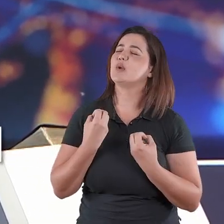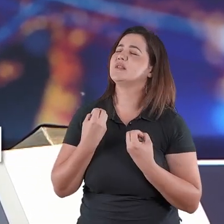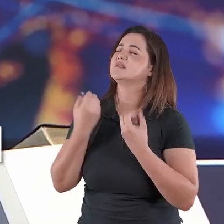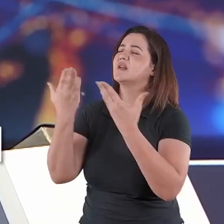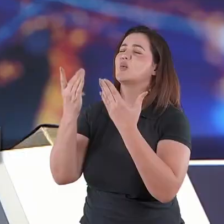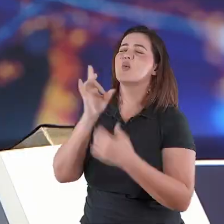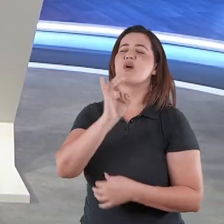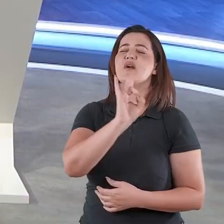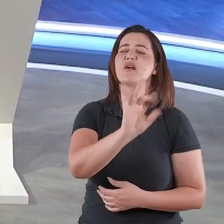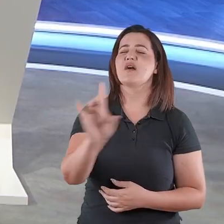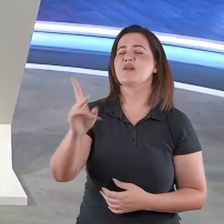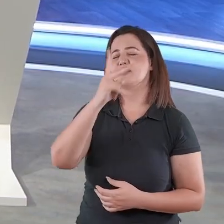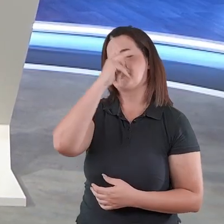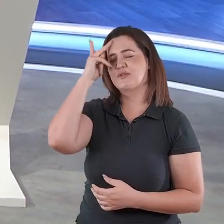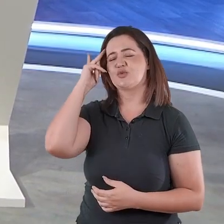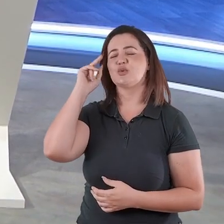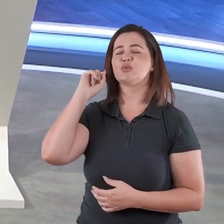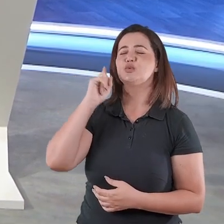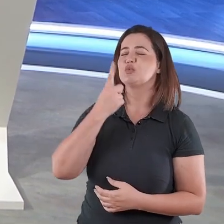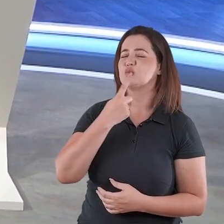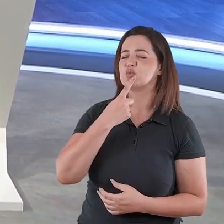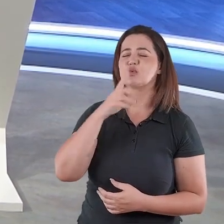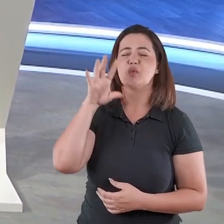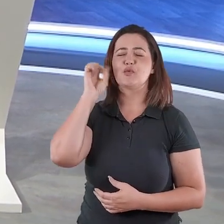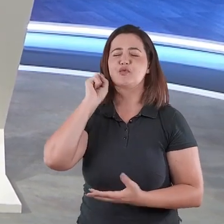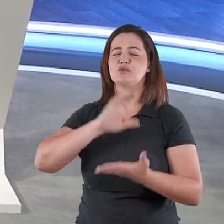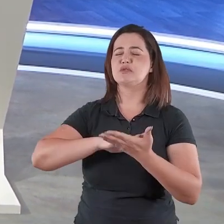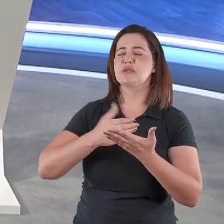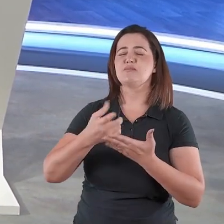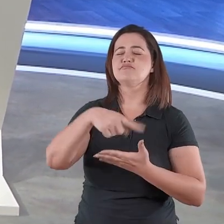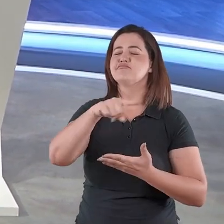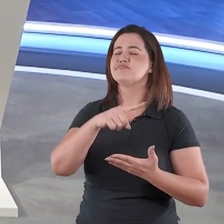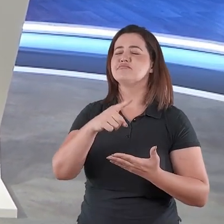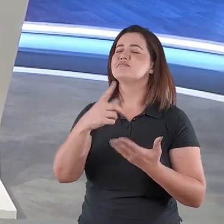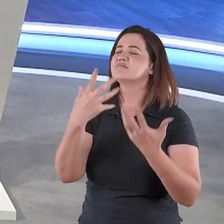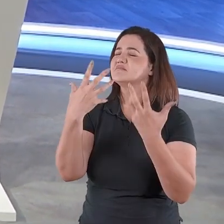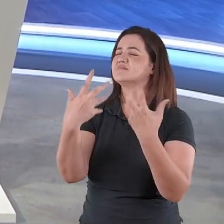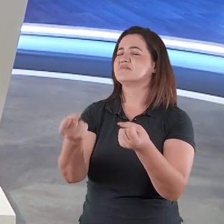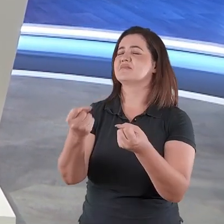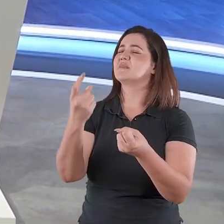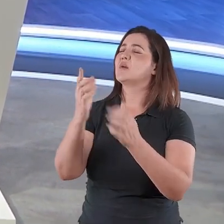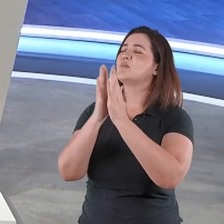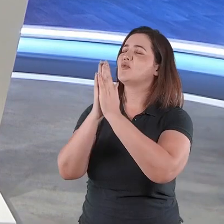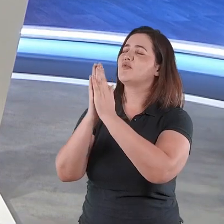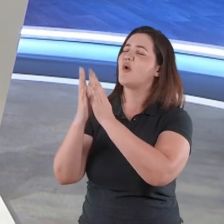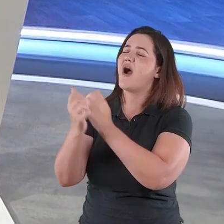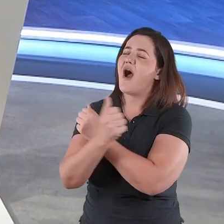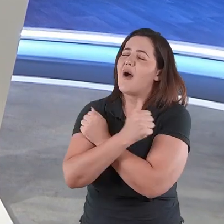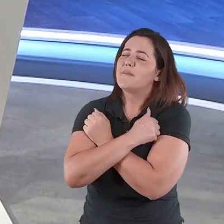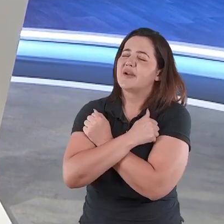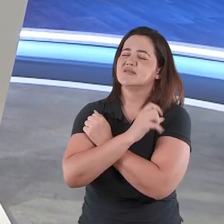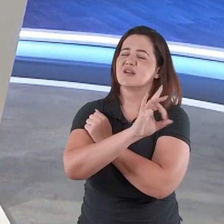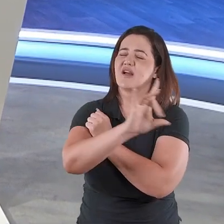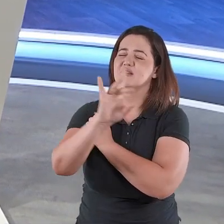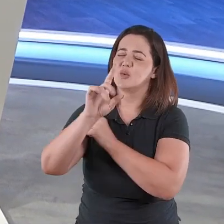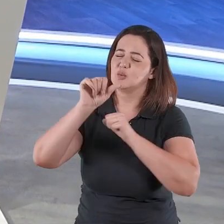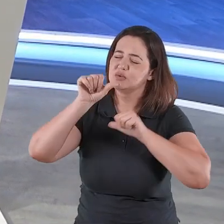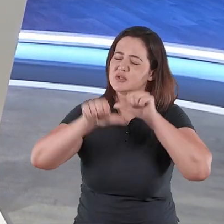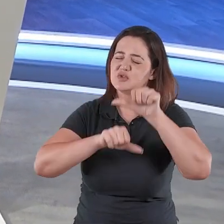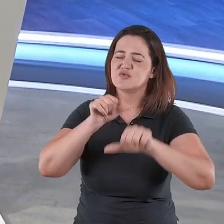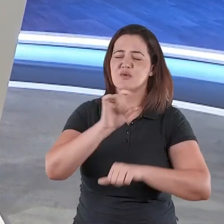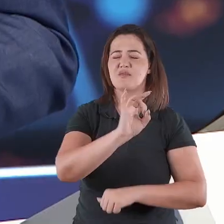pessoa que ora comigo nas tuas mãos, para que o Senhor nos abrace, para que o Senhor nos envolva, para que o Senhor nos transforme